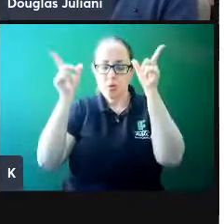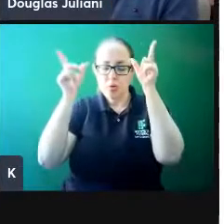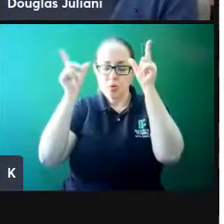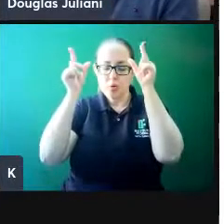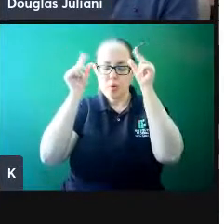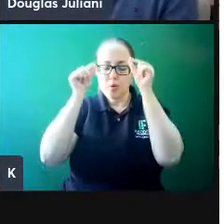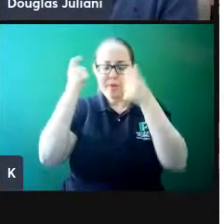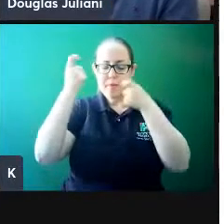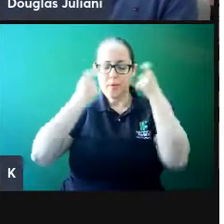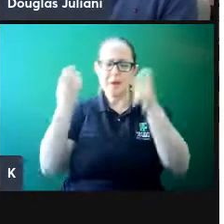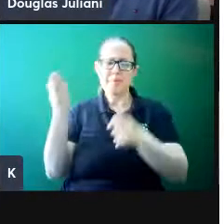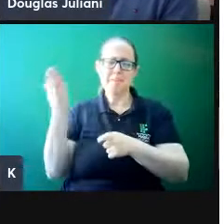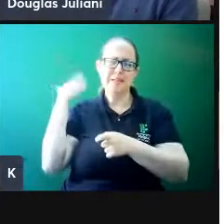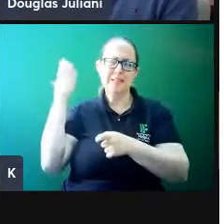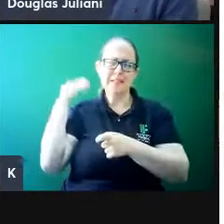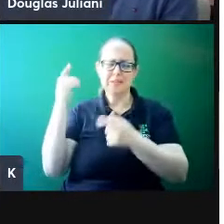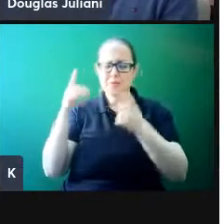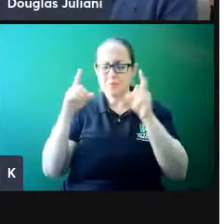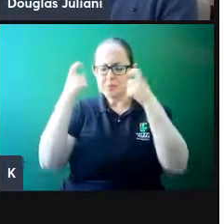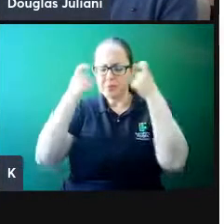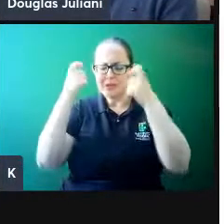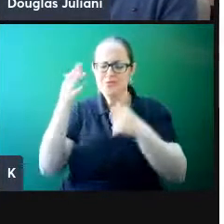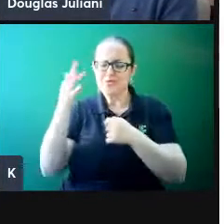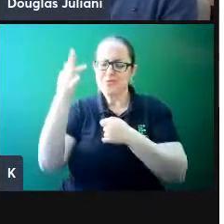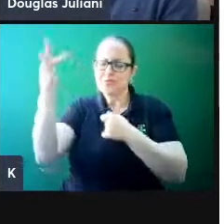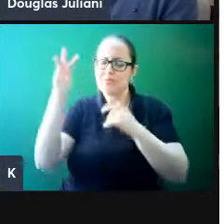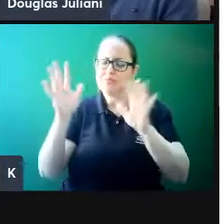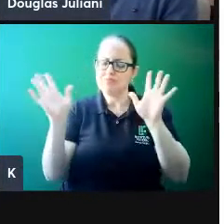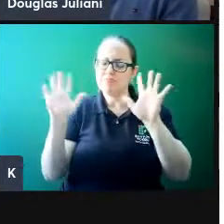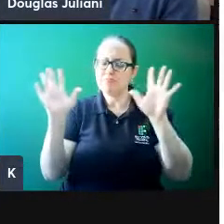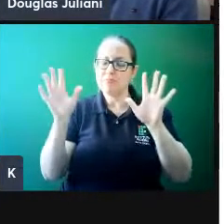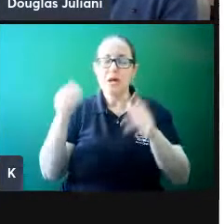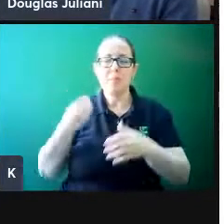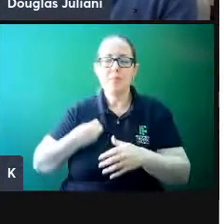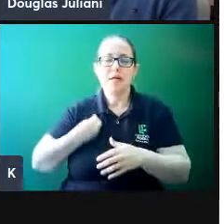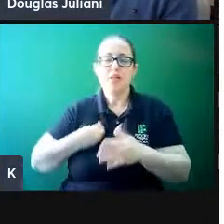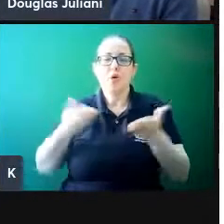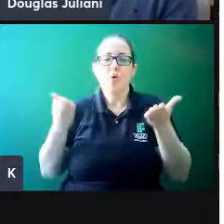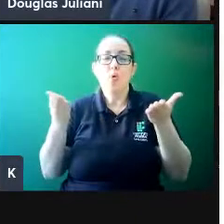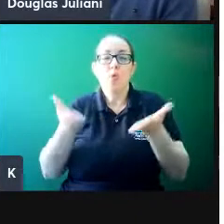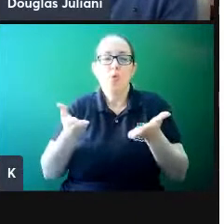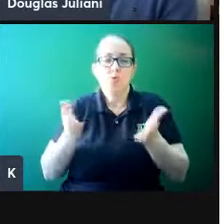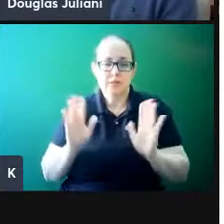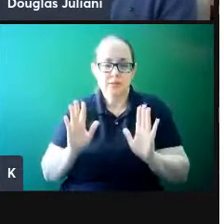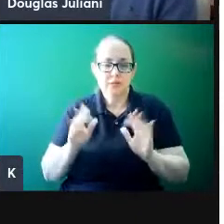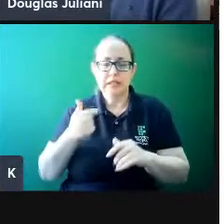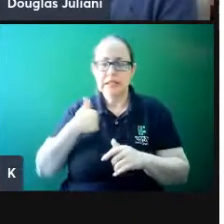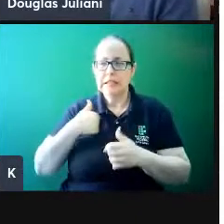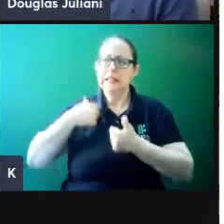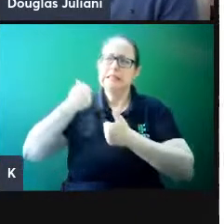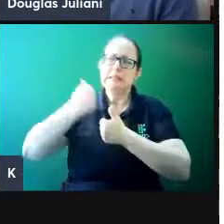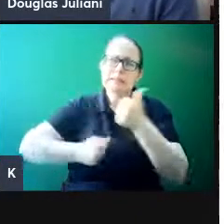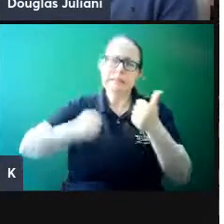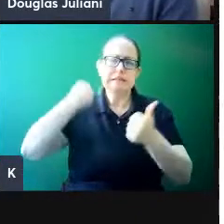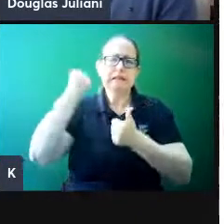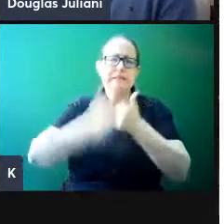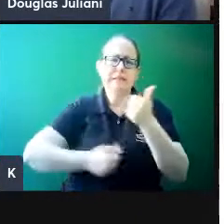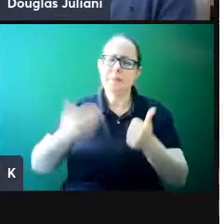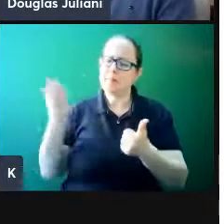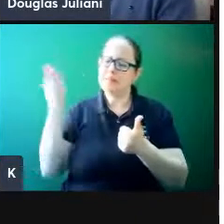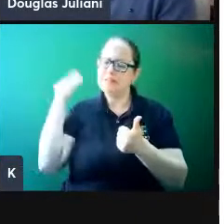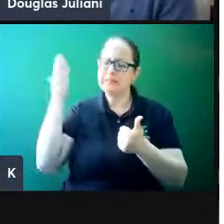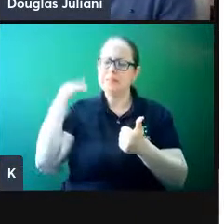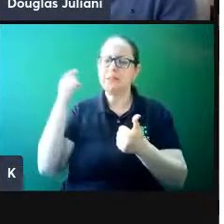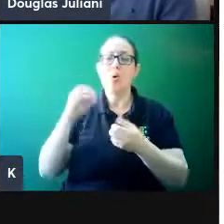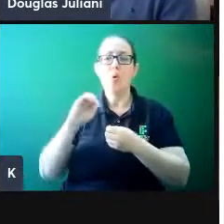passado e com o presente, com o passado e com o futuro. Porque a preocupação vem de algo que já aconteceu que eu fico ruminando ou de algo que vai acontecer que eu fico